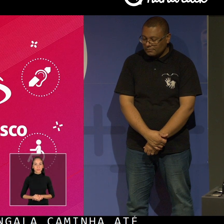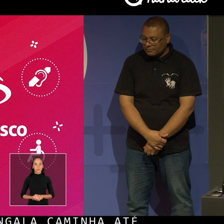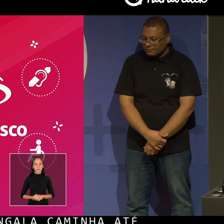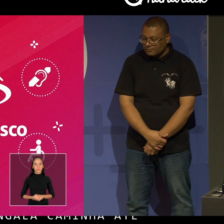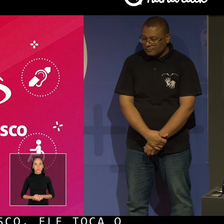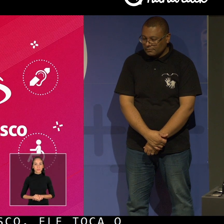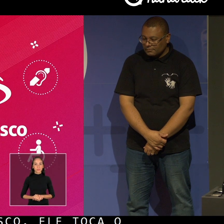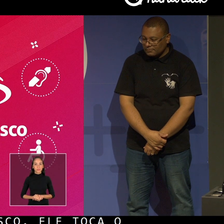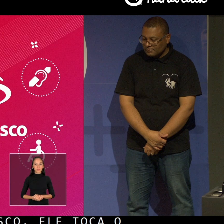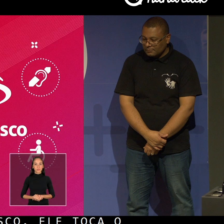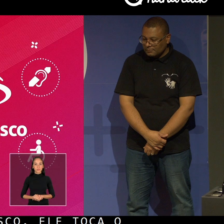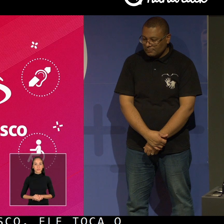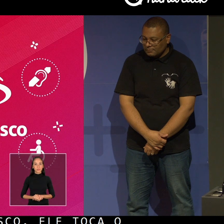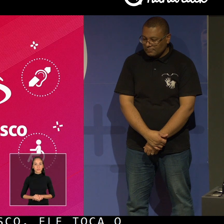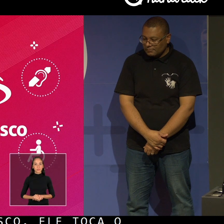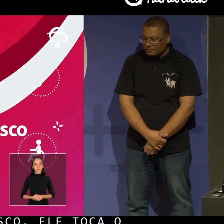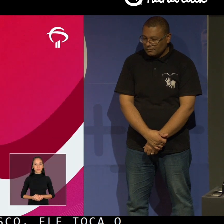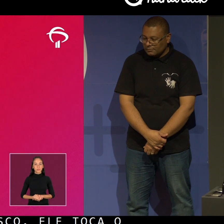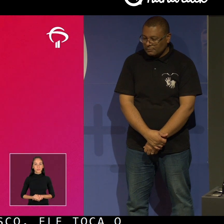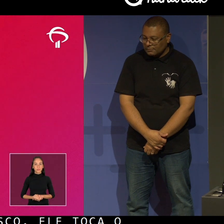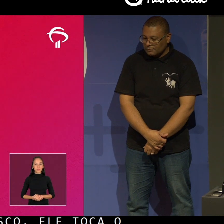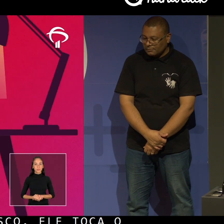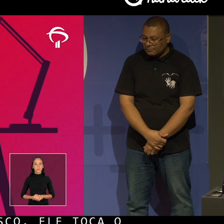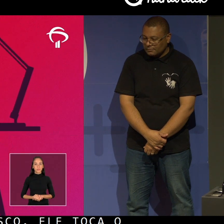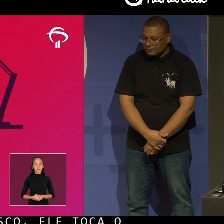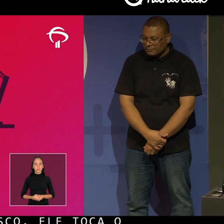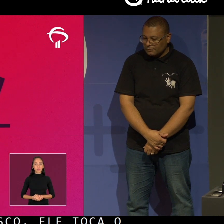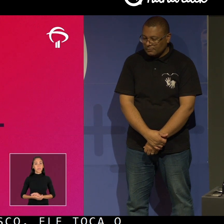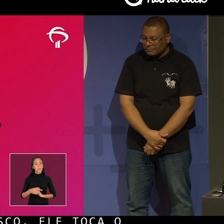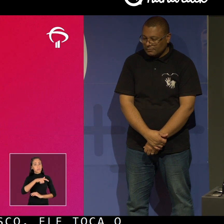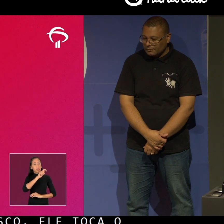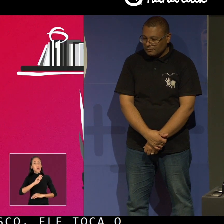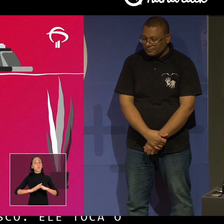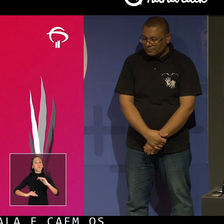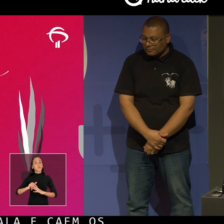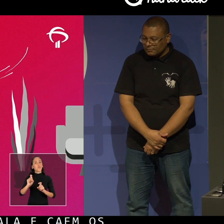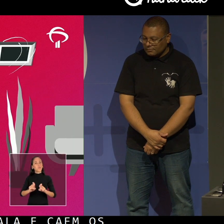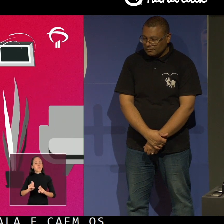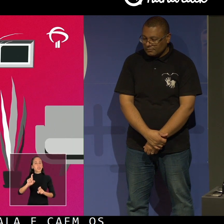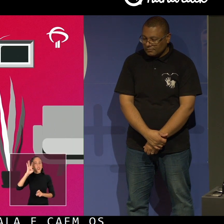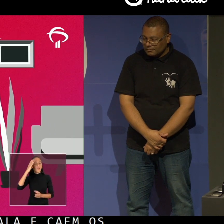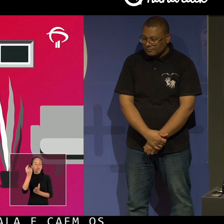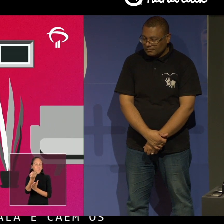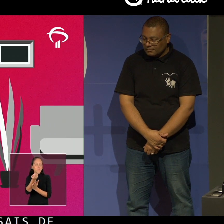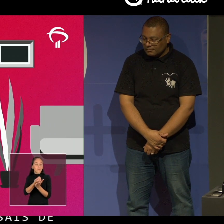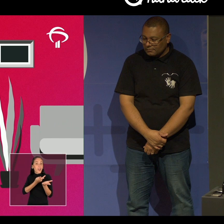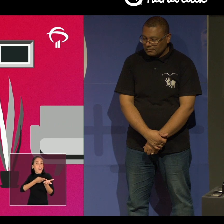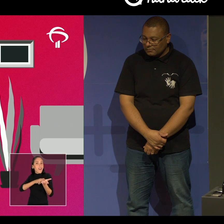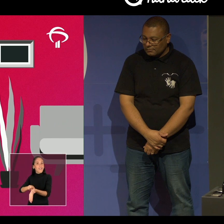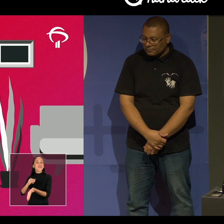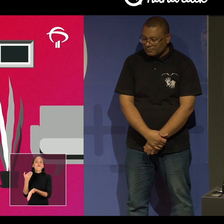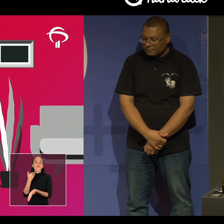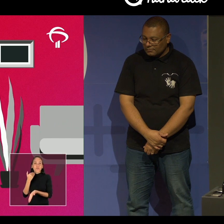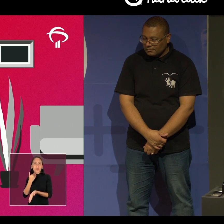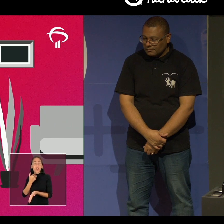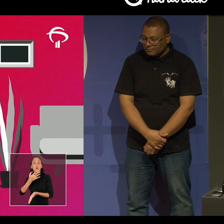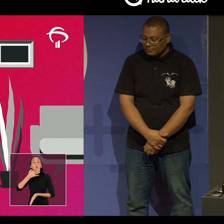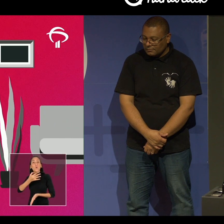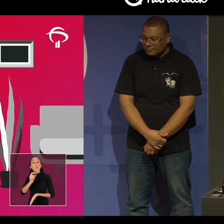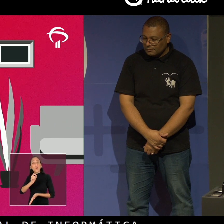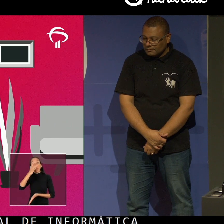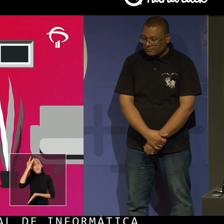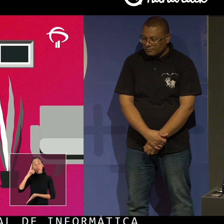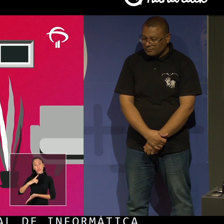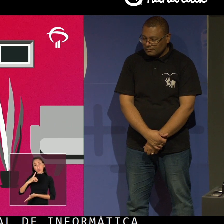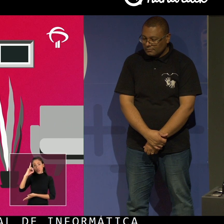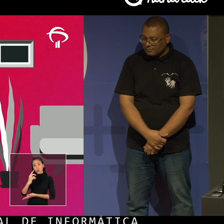os símbolos universais de acessibilidade. O profissional de informática resolveu escrever uma carta ao banco, sugerindo